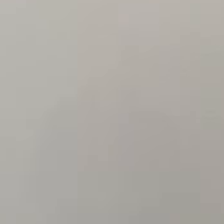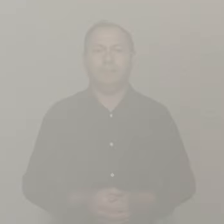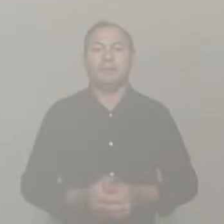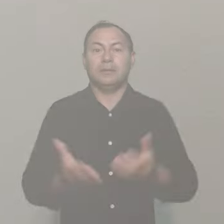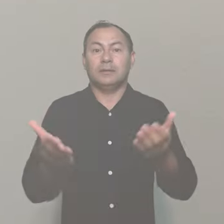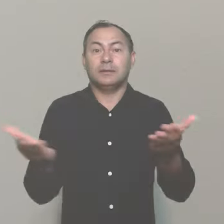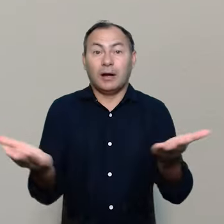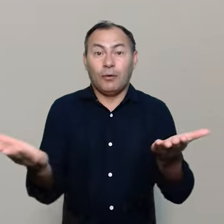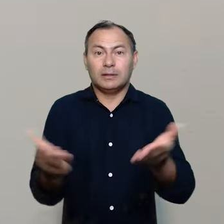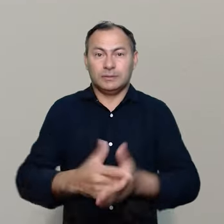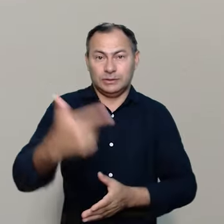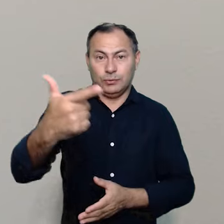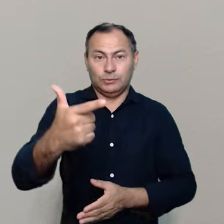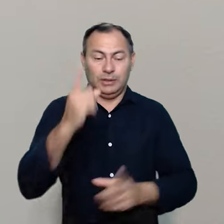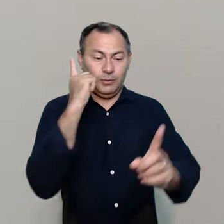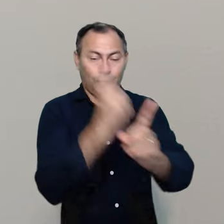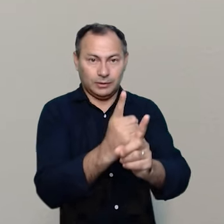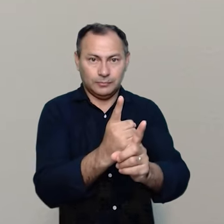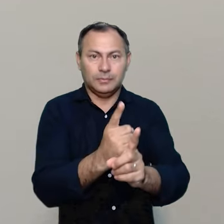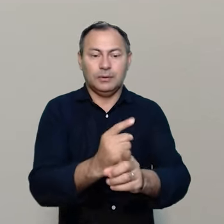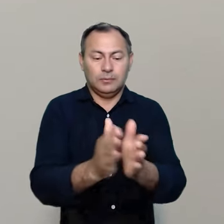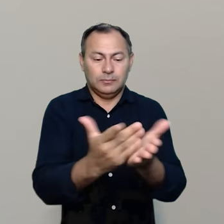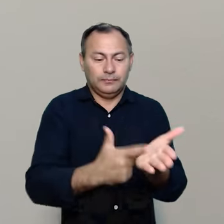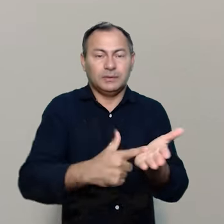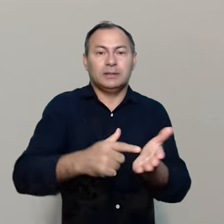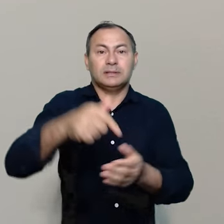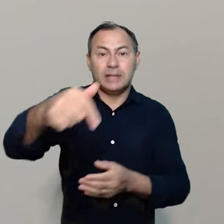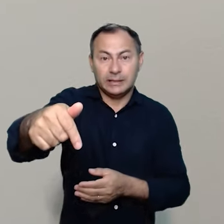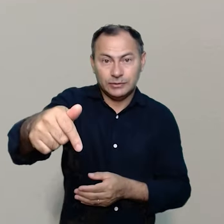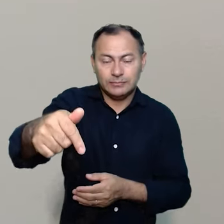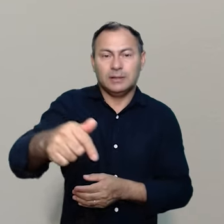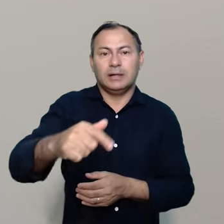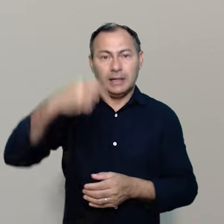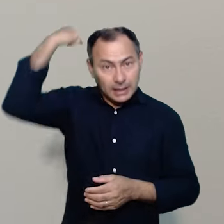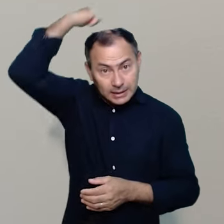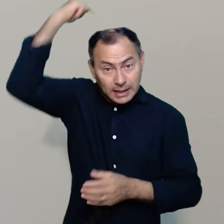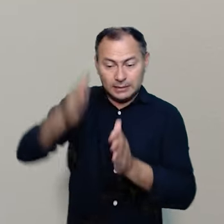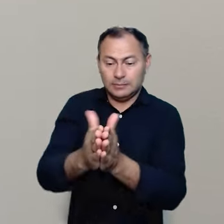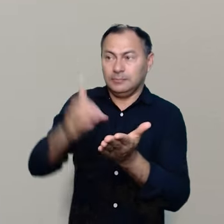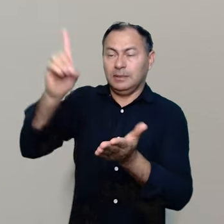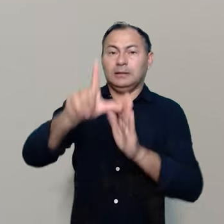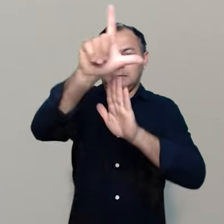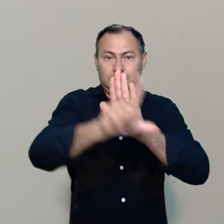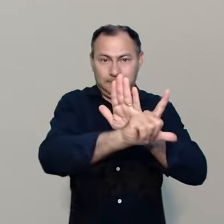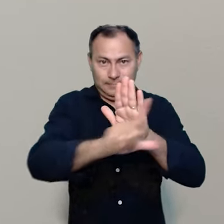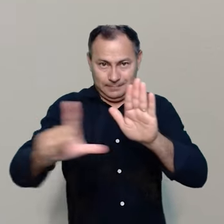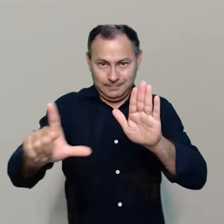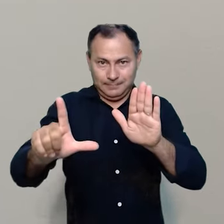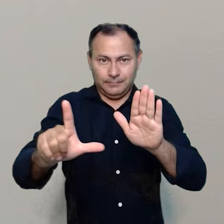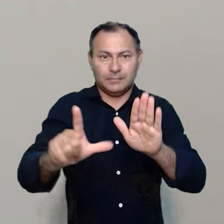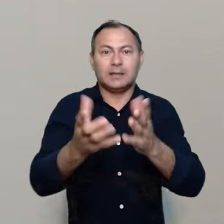Neste nosso segundo encontro sobre o Caderno 7, a Sagrada Escritura na liturgia,